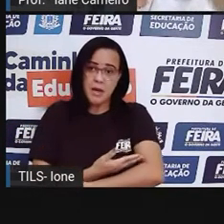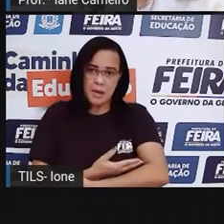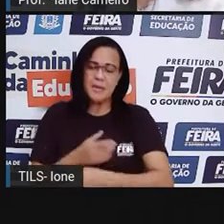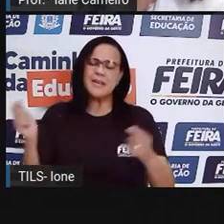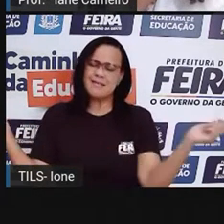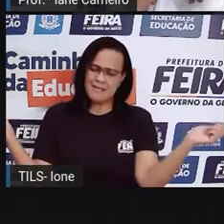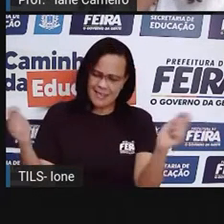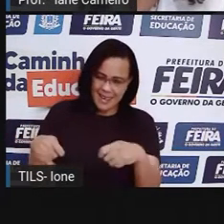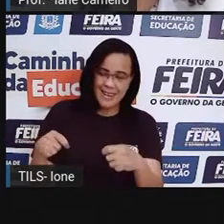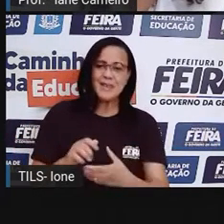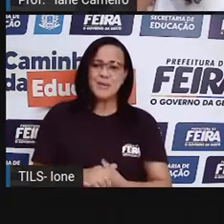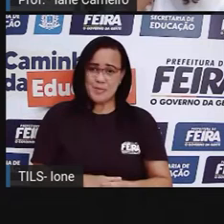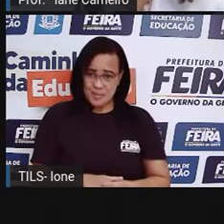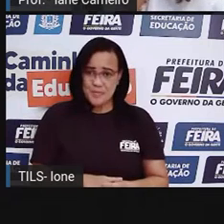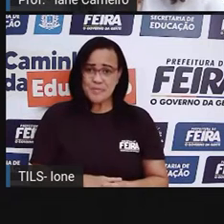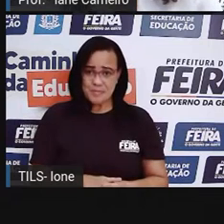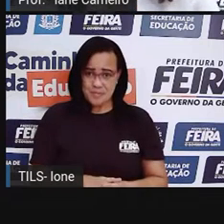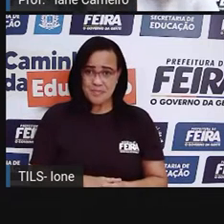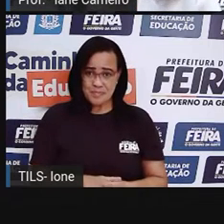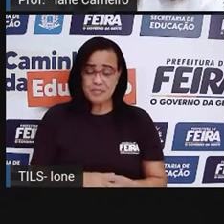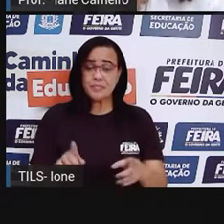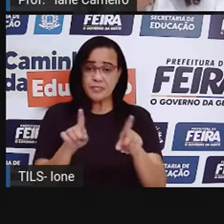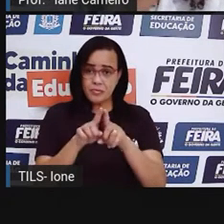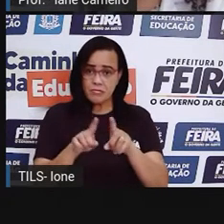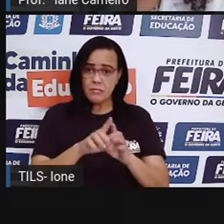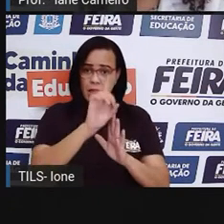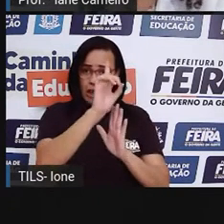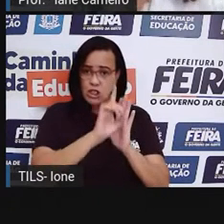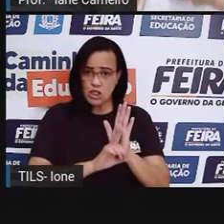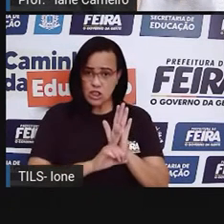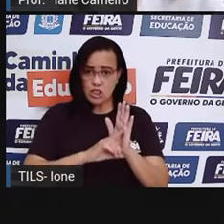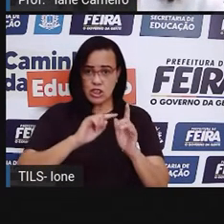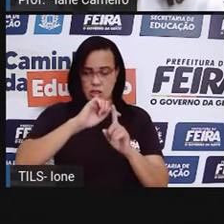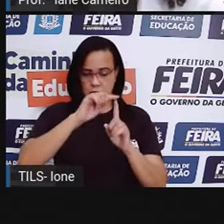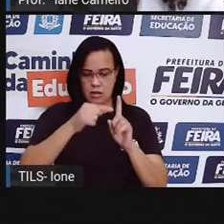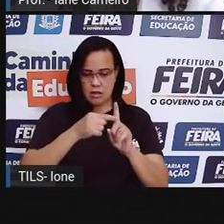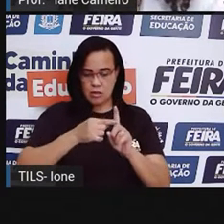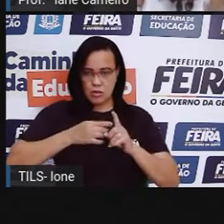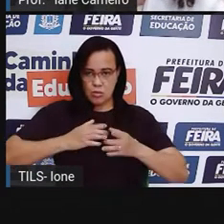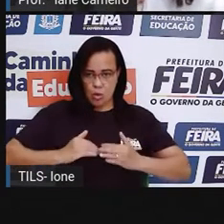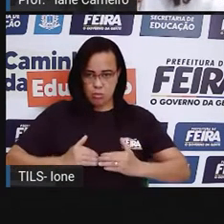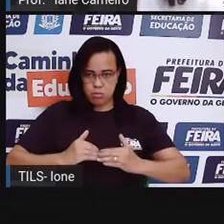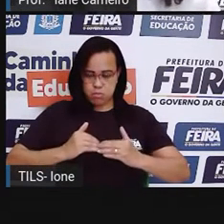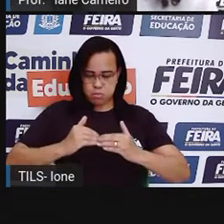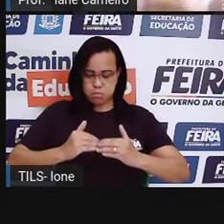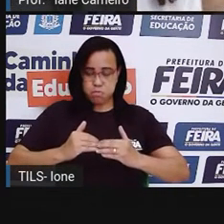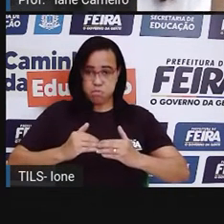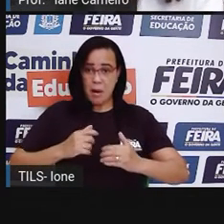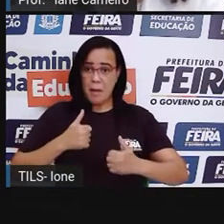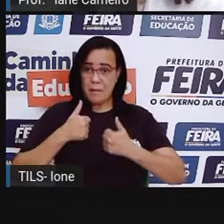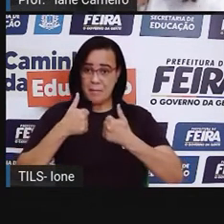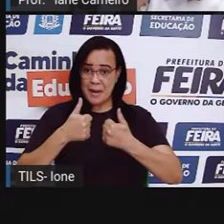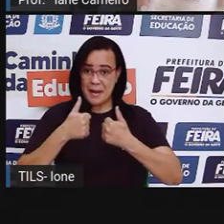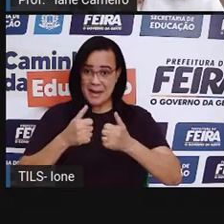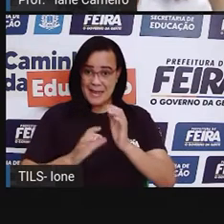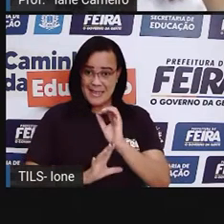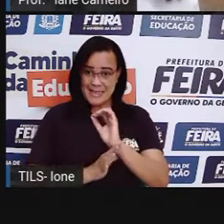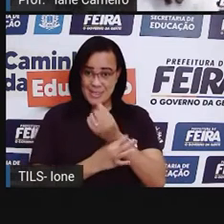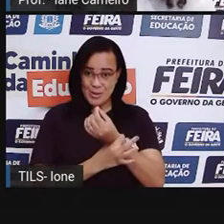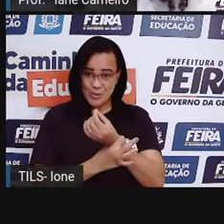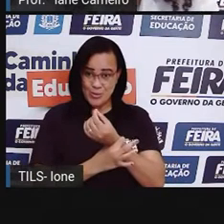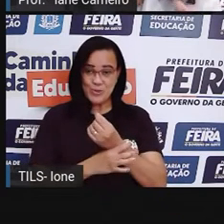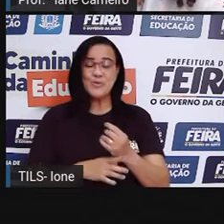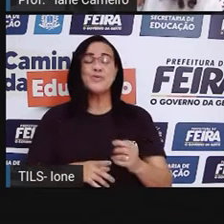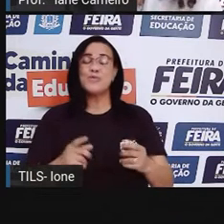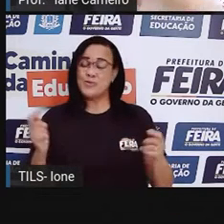ser, né, crescer na barriga da mamãe com segurança, de nascer no hospital, né? Se for o desejo da mãe, com